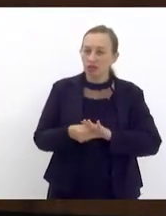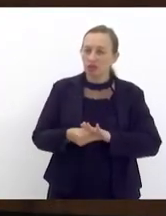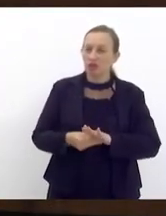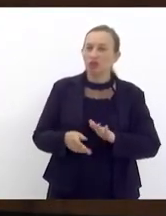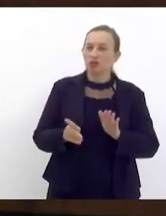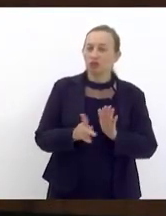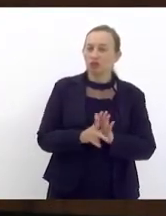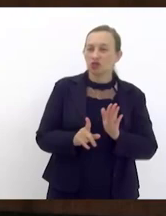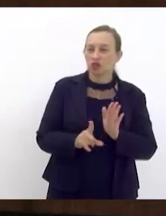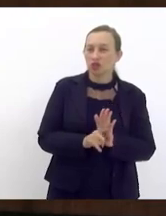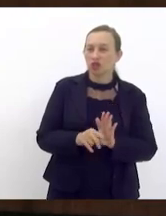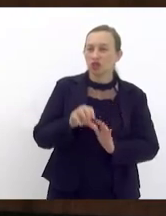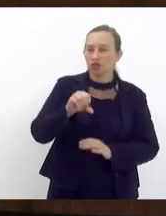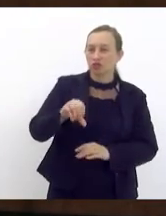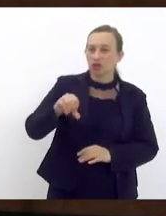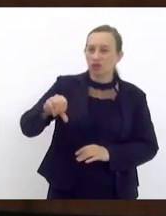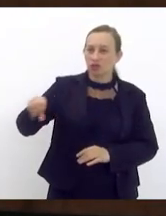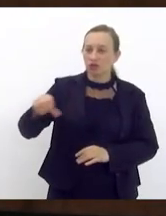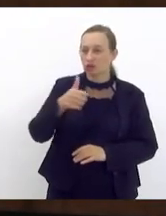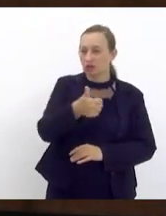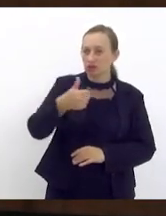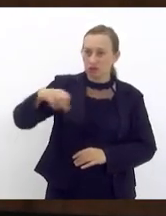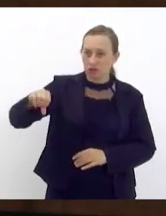traço a barra 2019